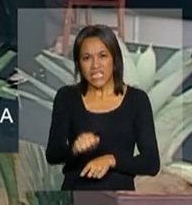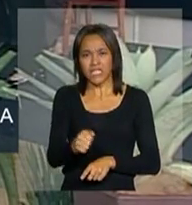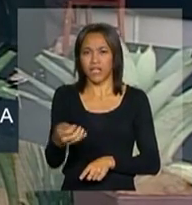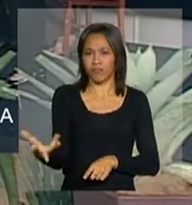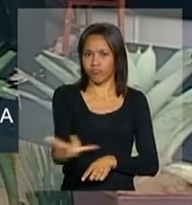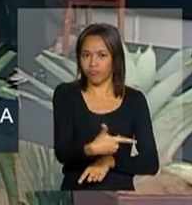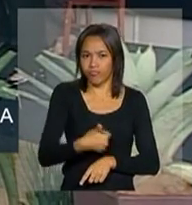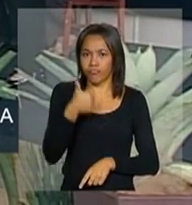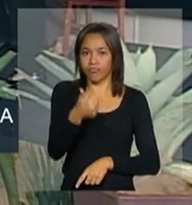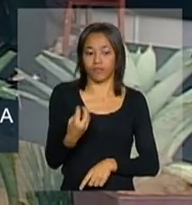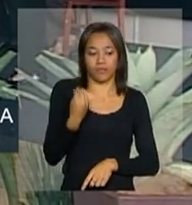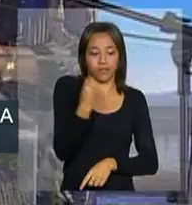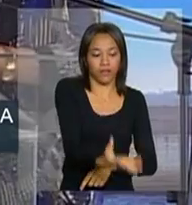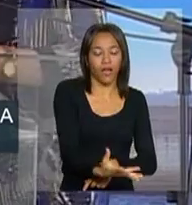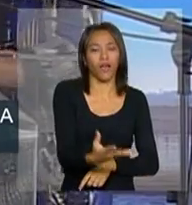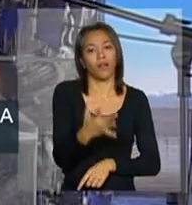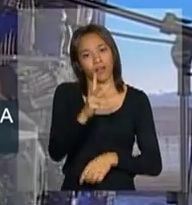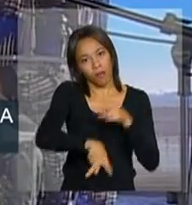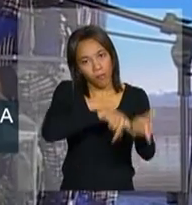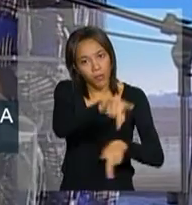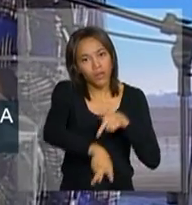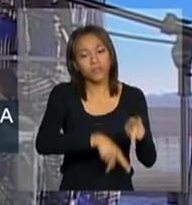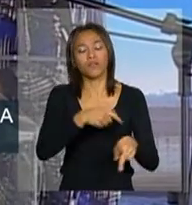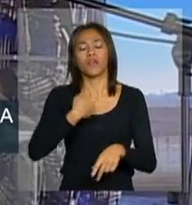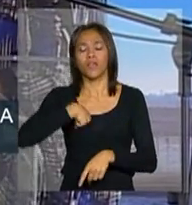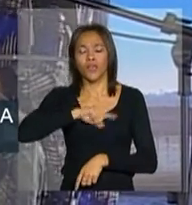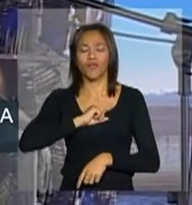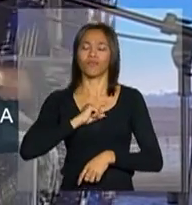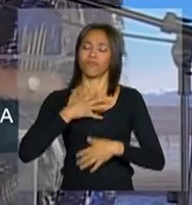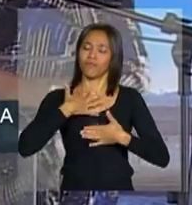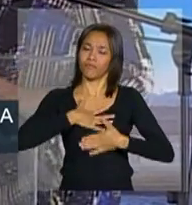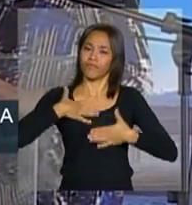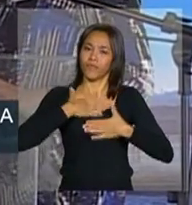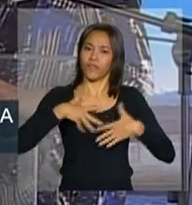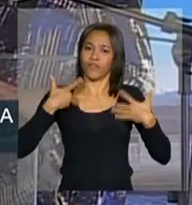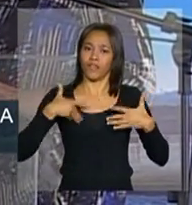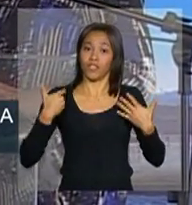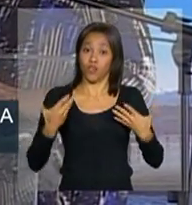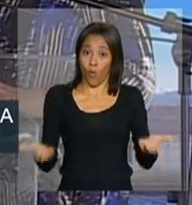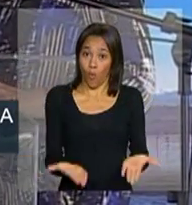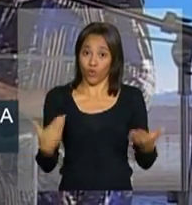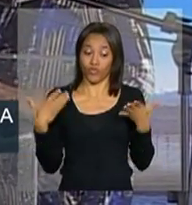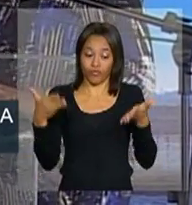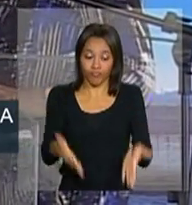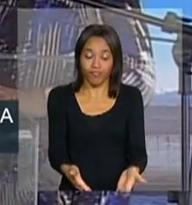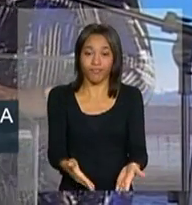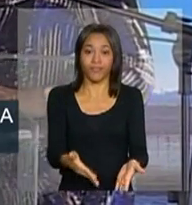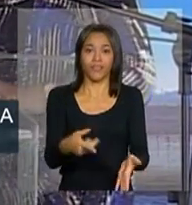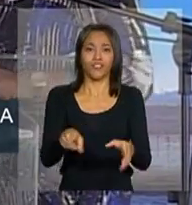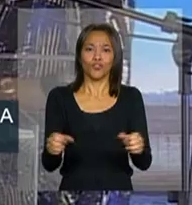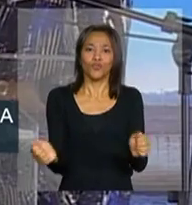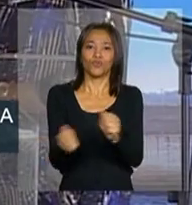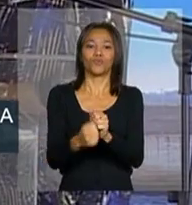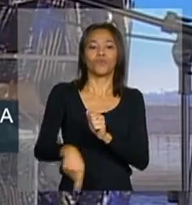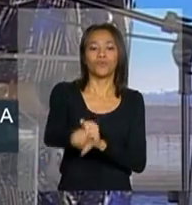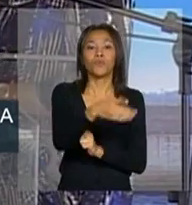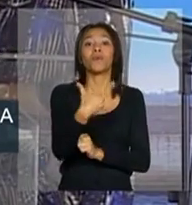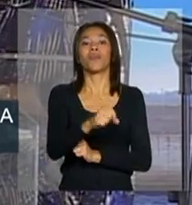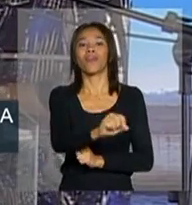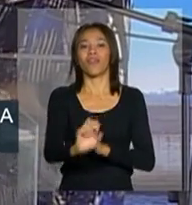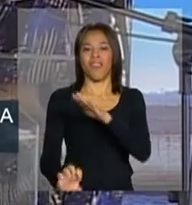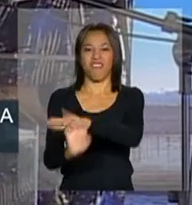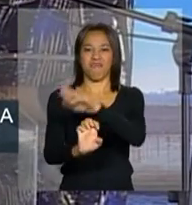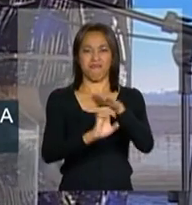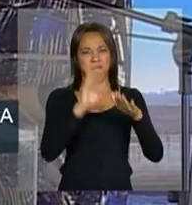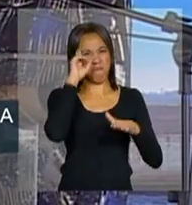nossa população. Então, eu fico muito feliz de estar aqui com os empresários de